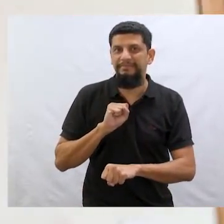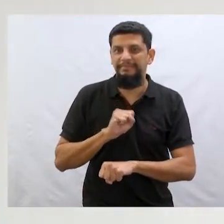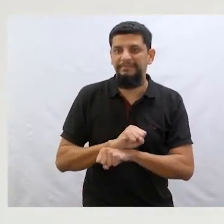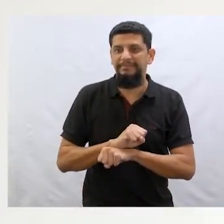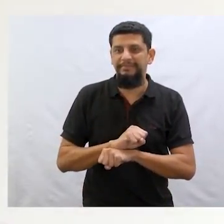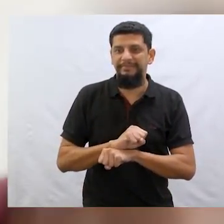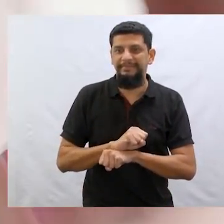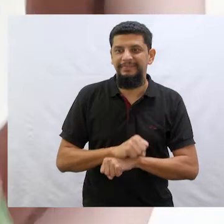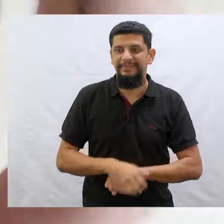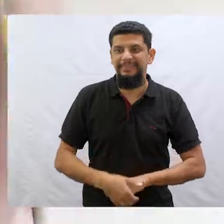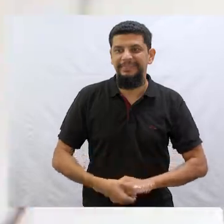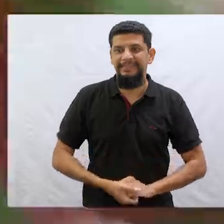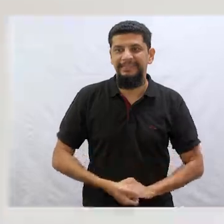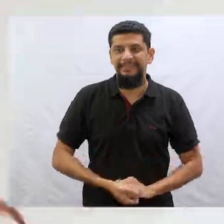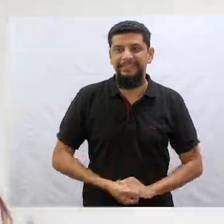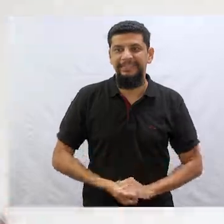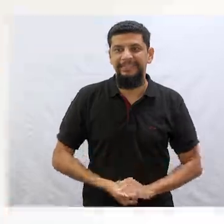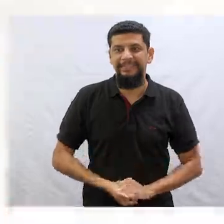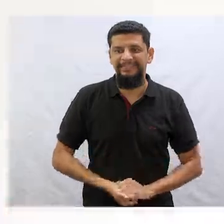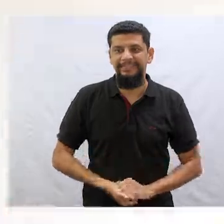biquíni sem parar